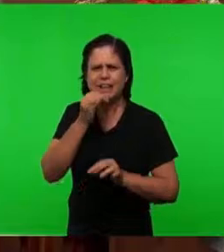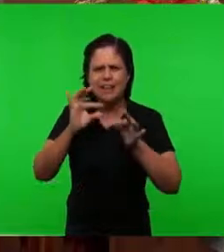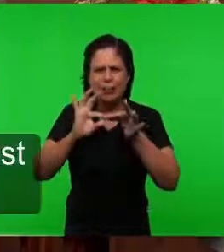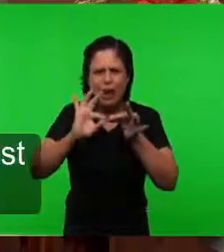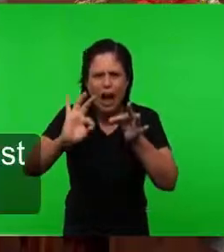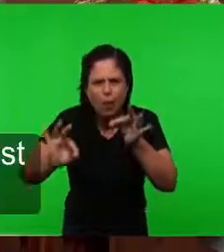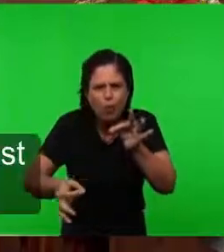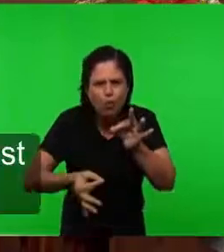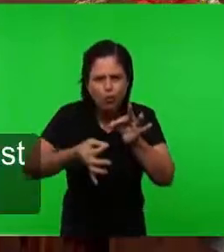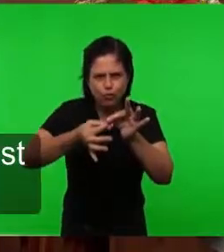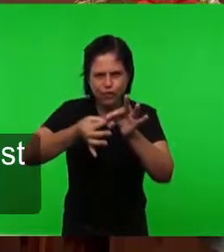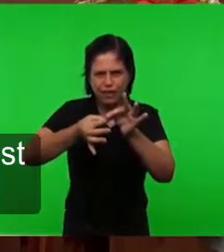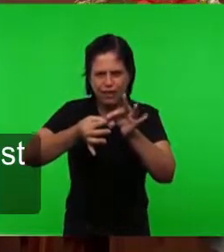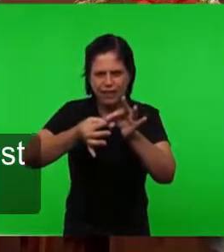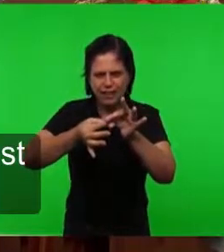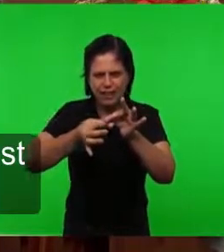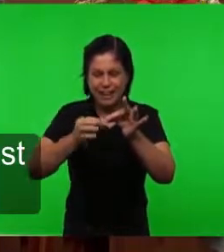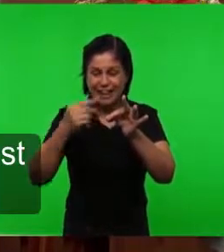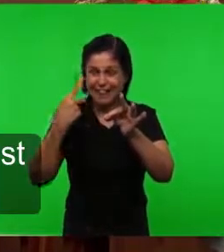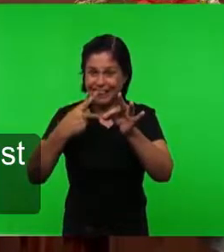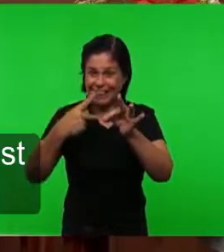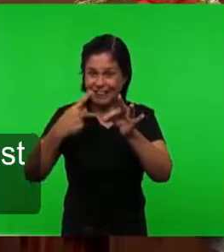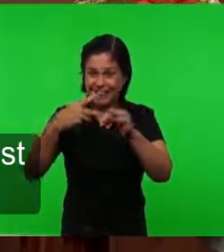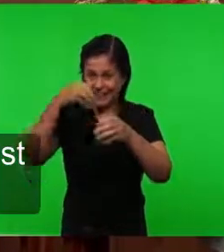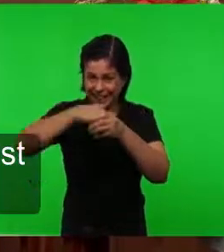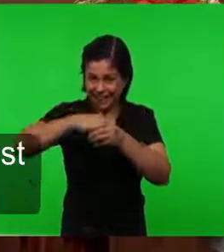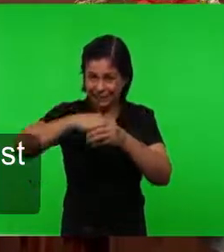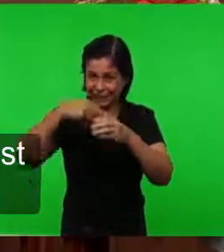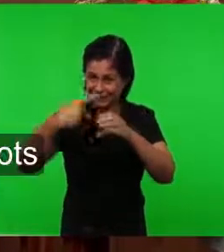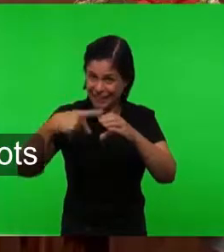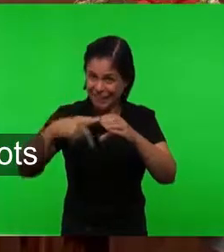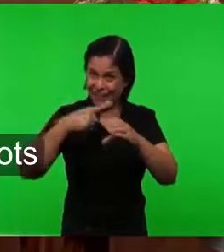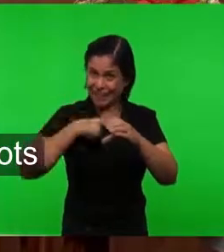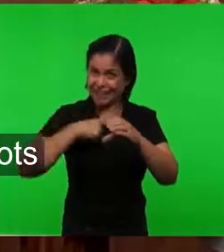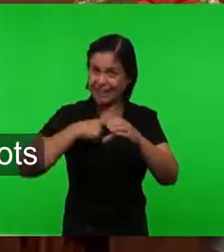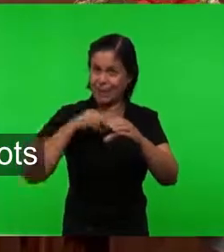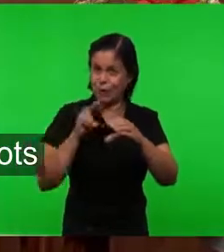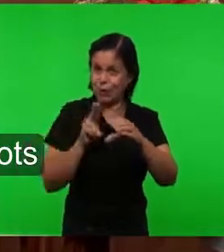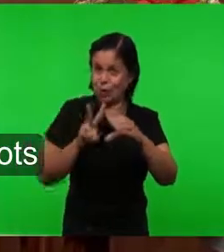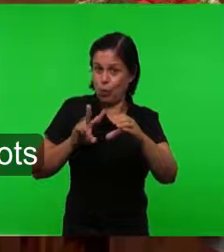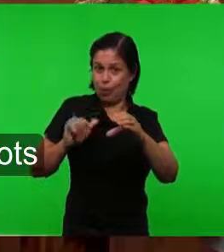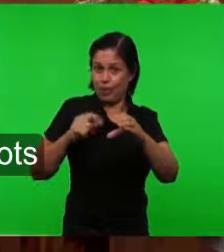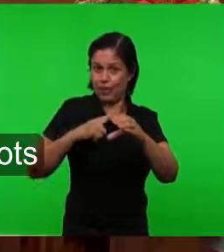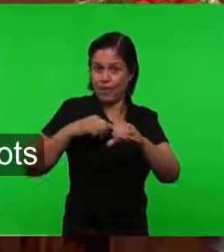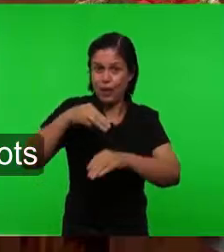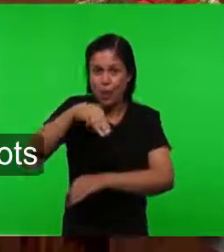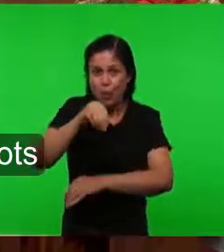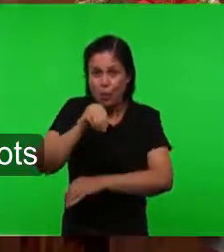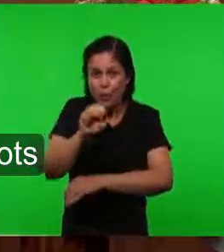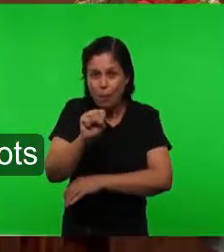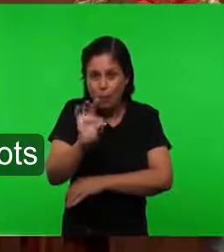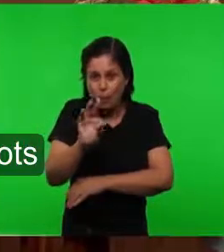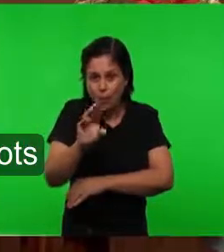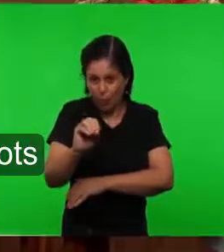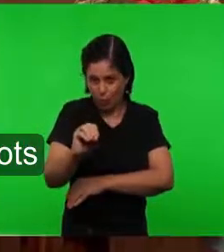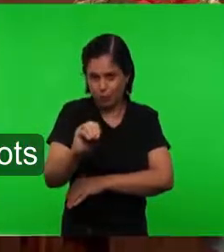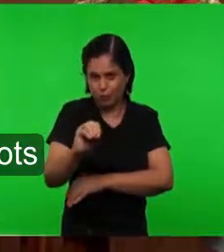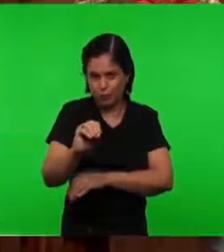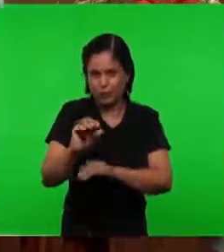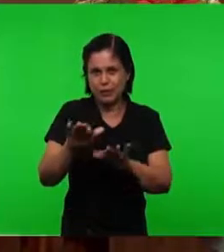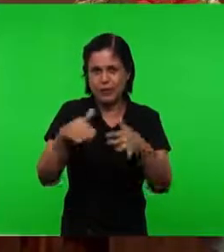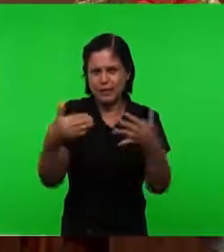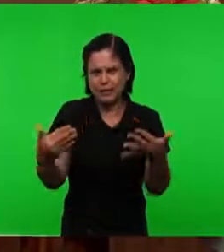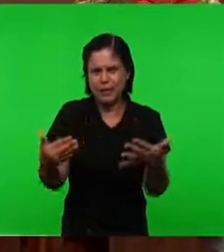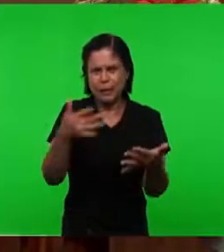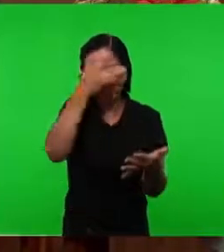do mosto É de dentro Para fora E o fermento Do fariseu É de fora Para dentro Então a massa Cresce e